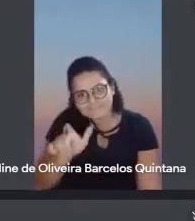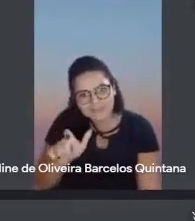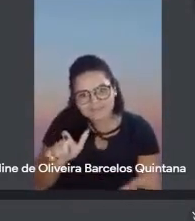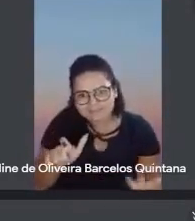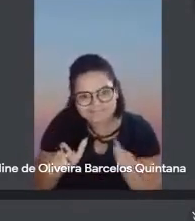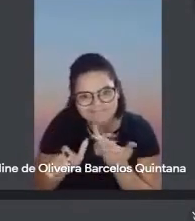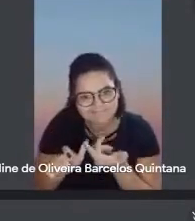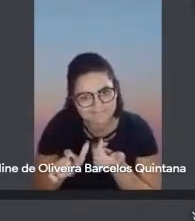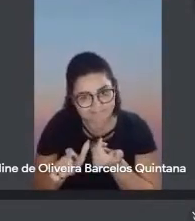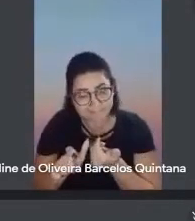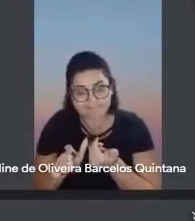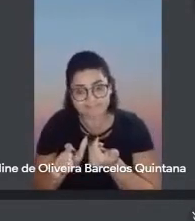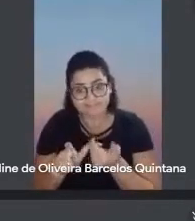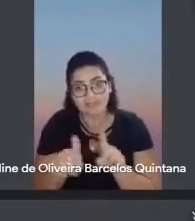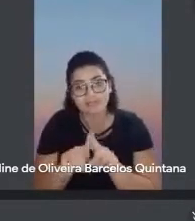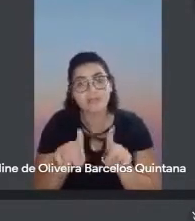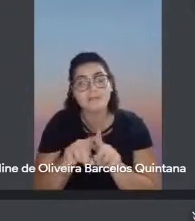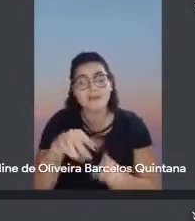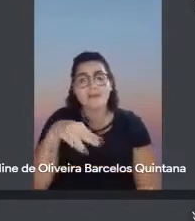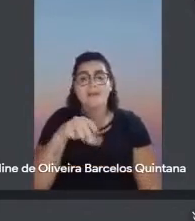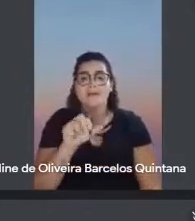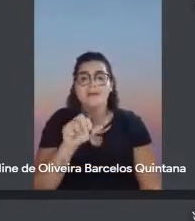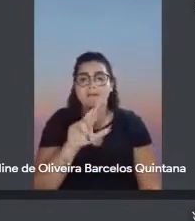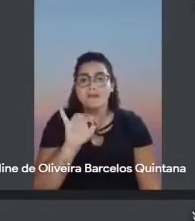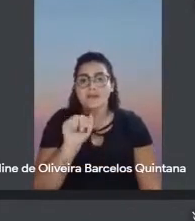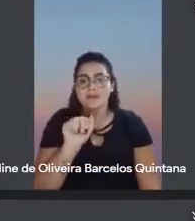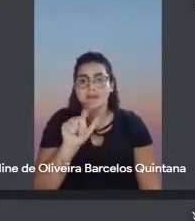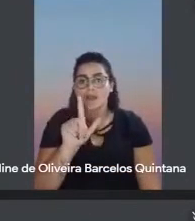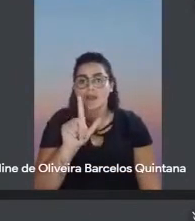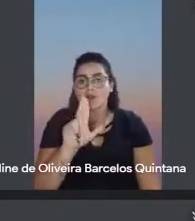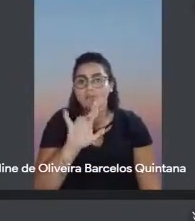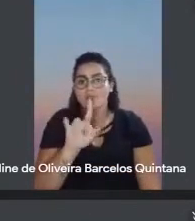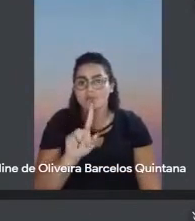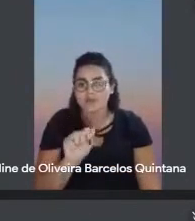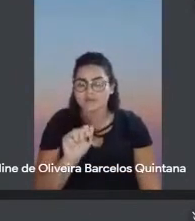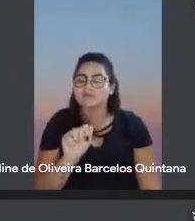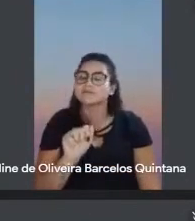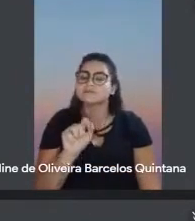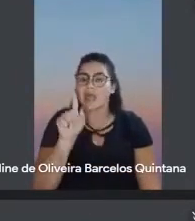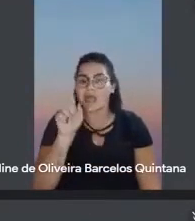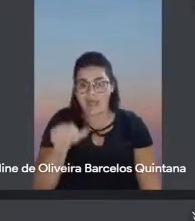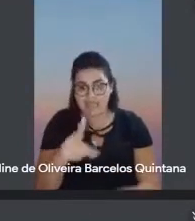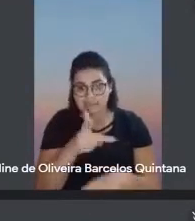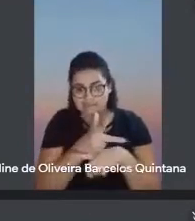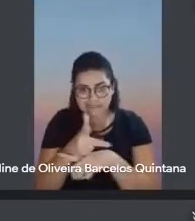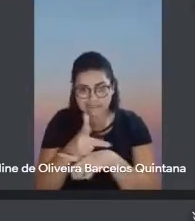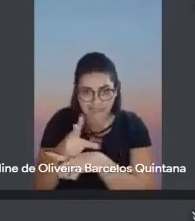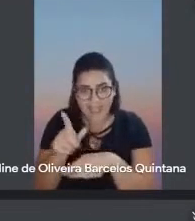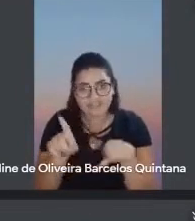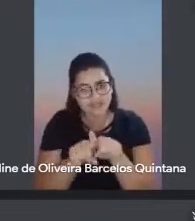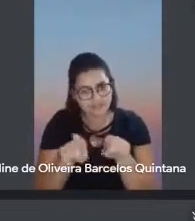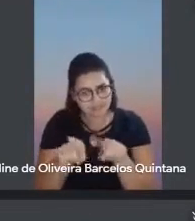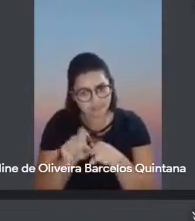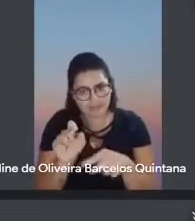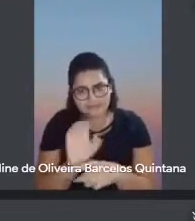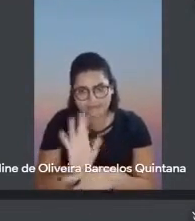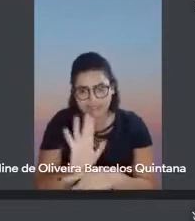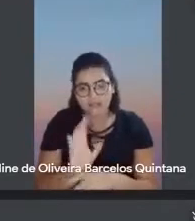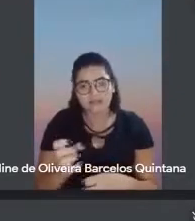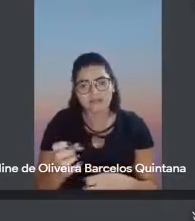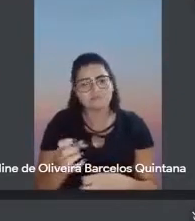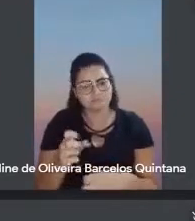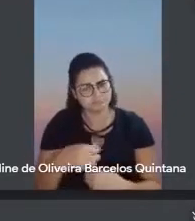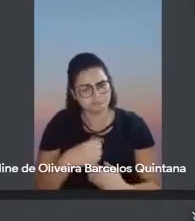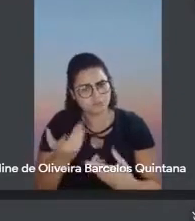A Maria Luíza Aboim, que é uma cineasta, uma produtora de cinema, assim,